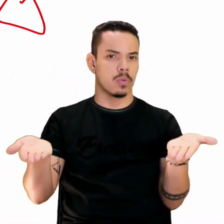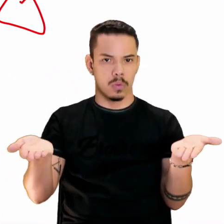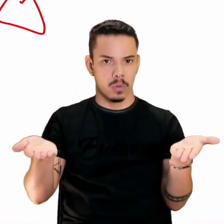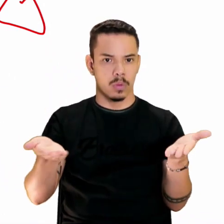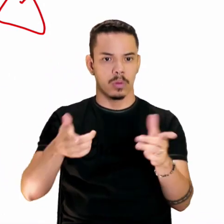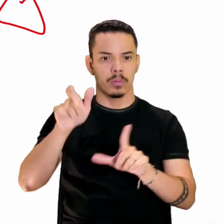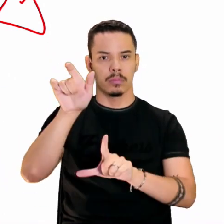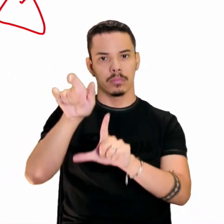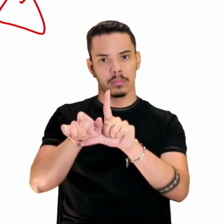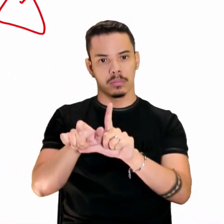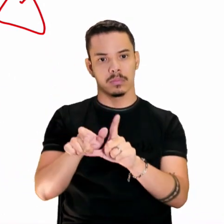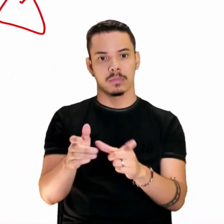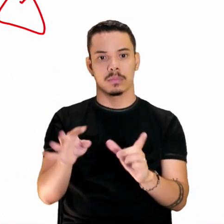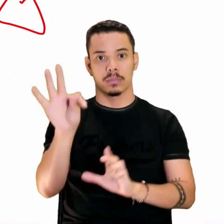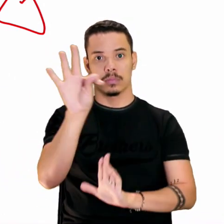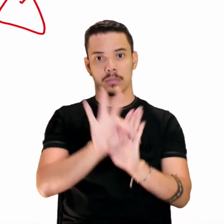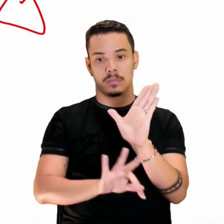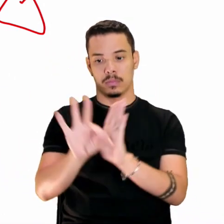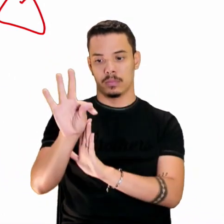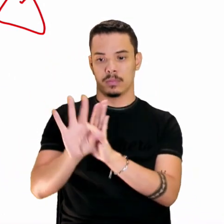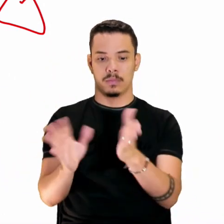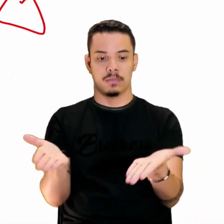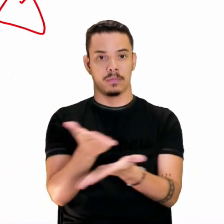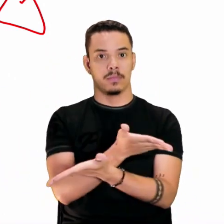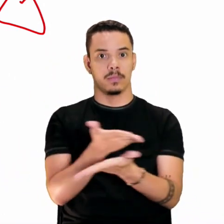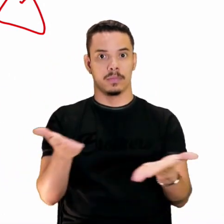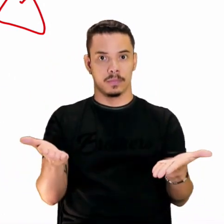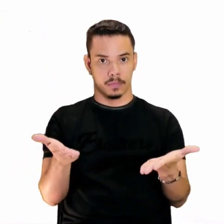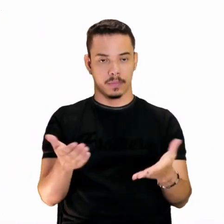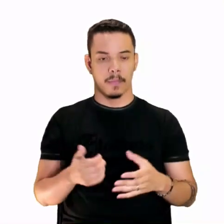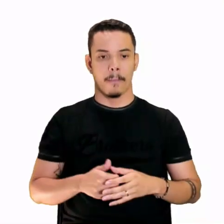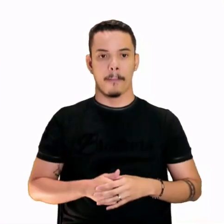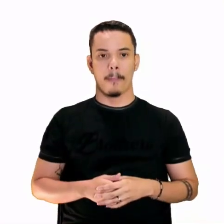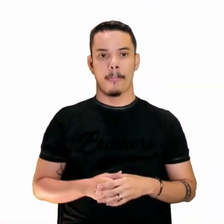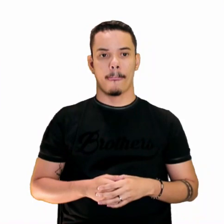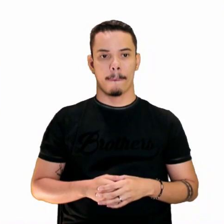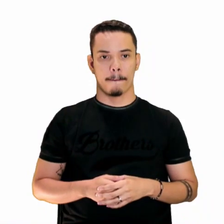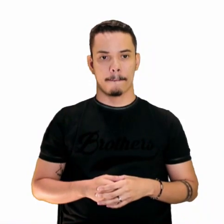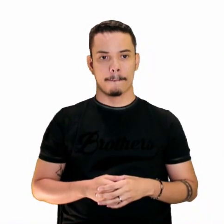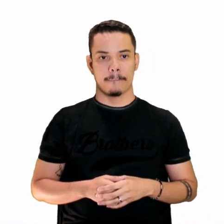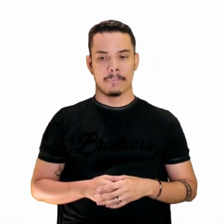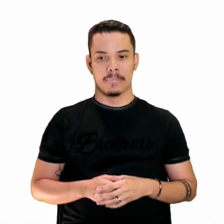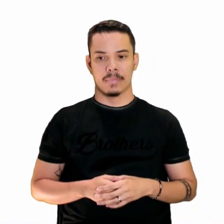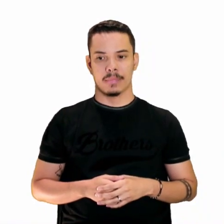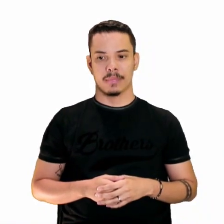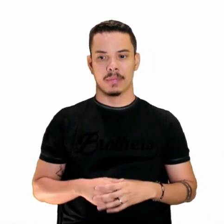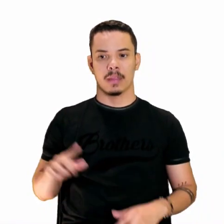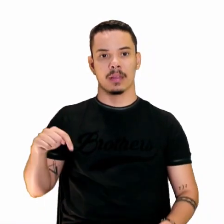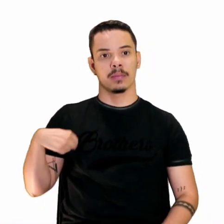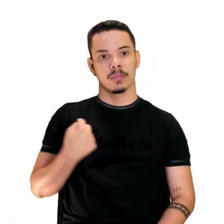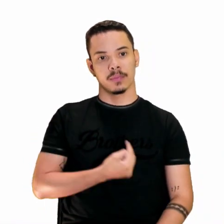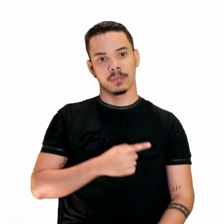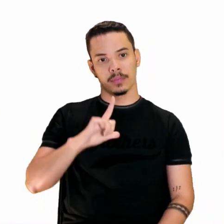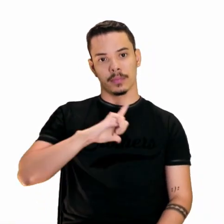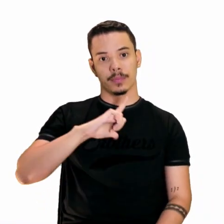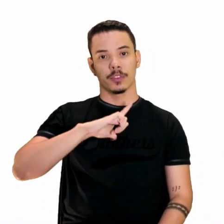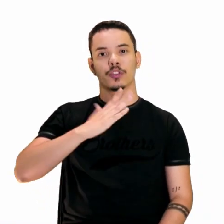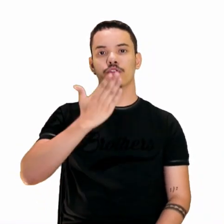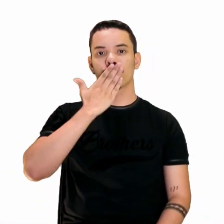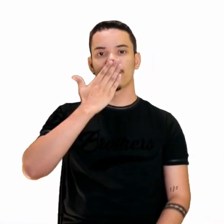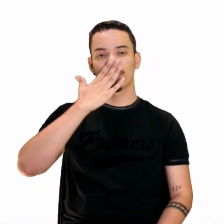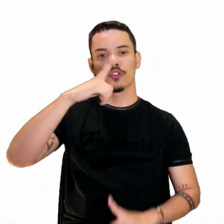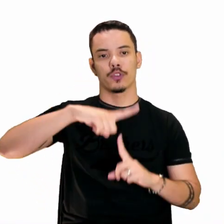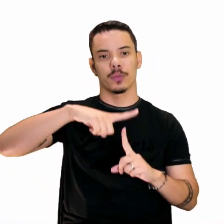Como você faria essa intertextualidade? Beleza. Vamos lá, então, seguindo. Nós temos tipos de